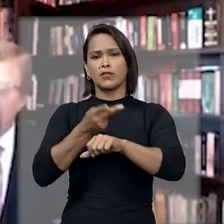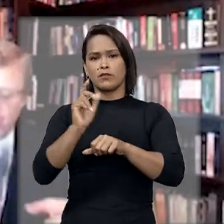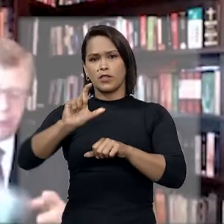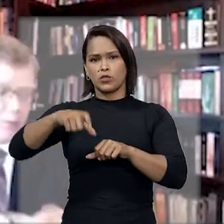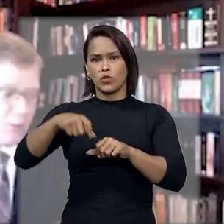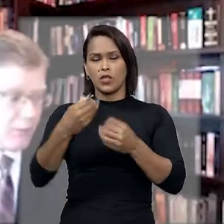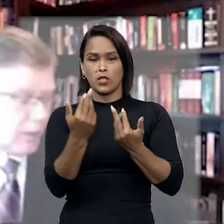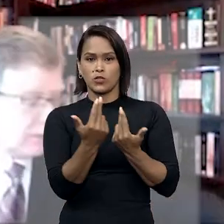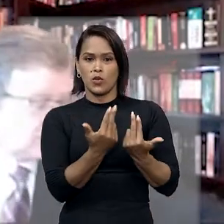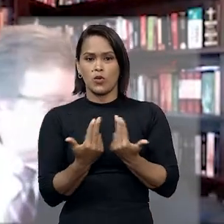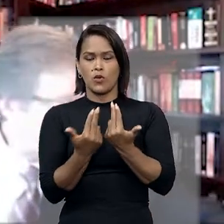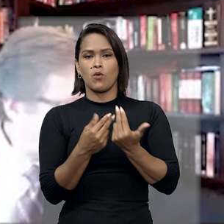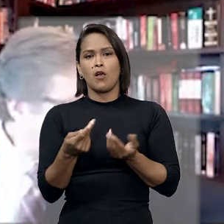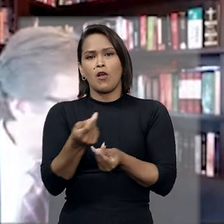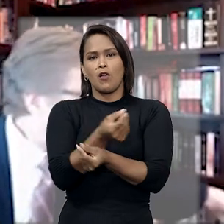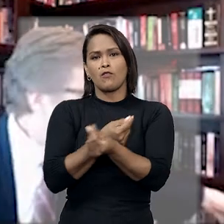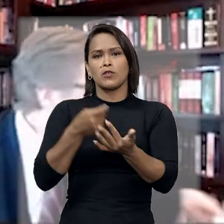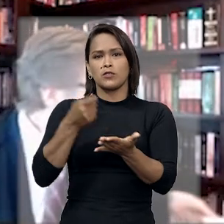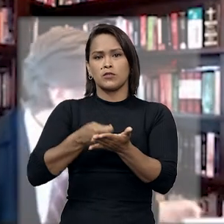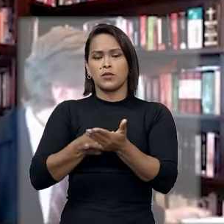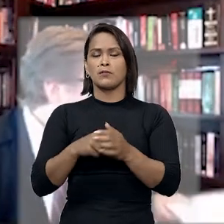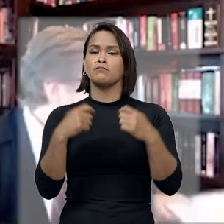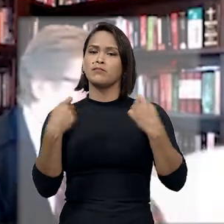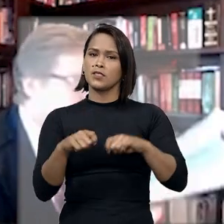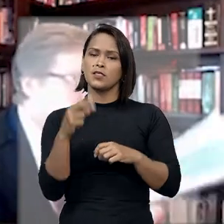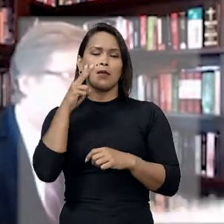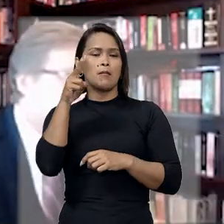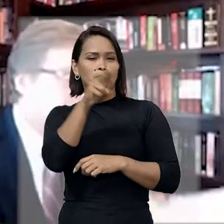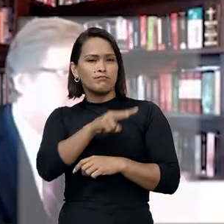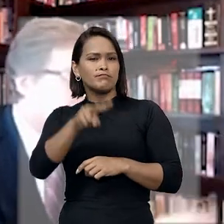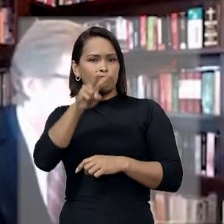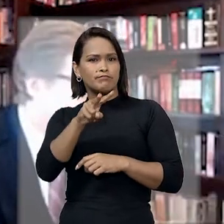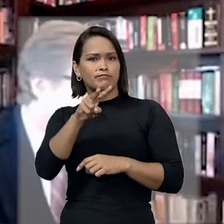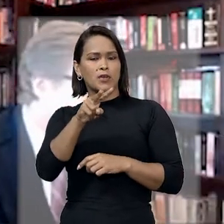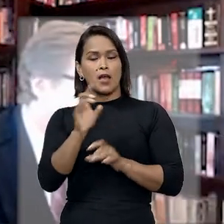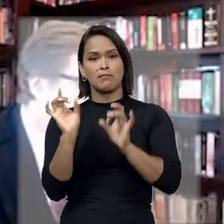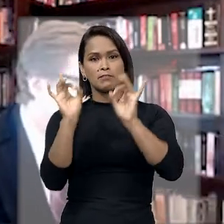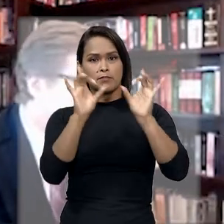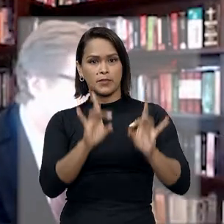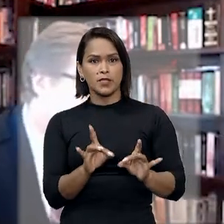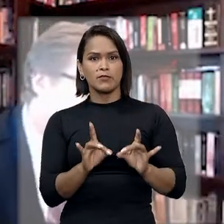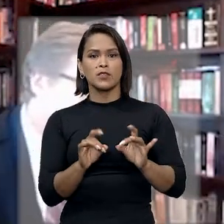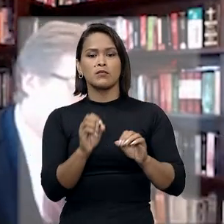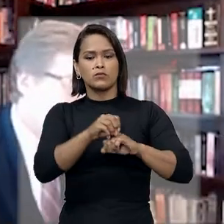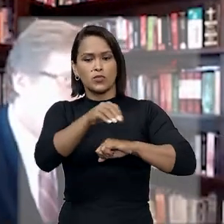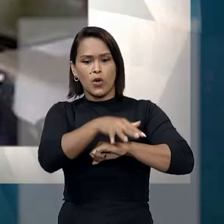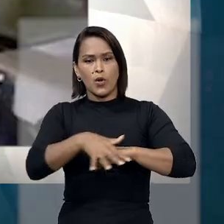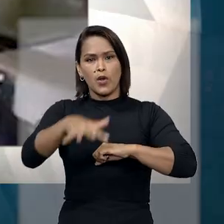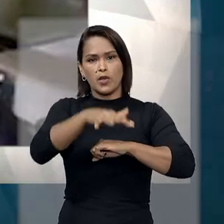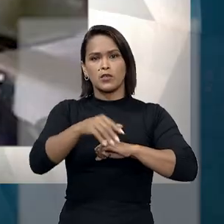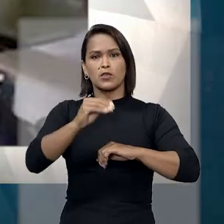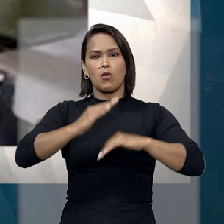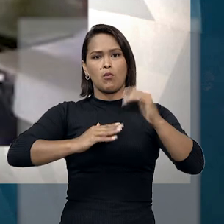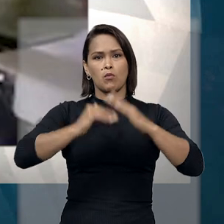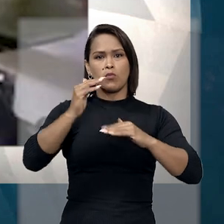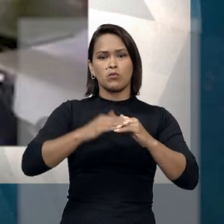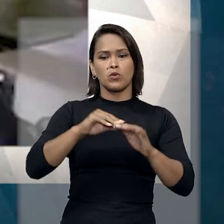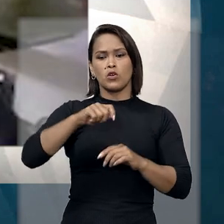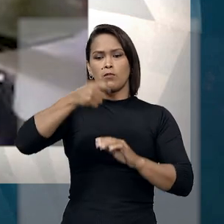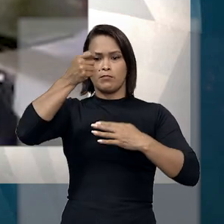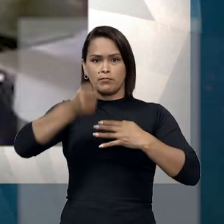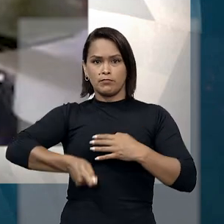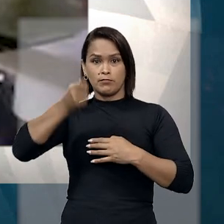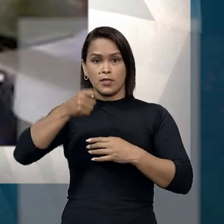correspondente a honorários, deveria ser observada a sua preferência na distribuição do produto da arrematação.